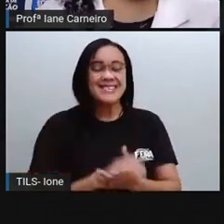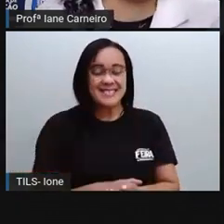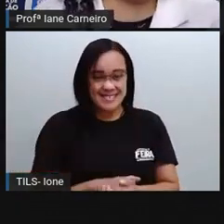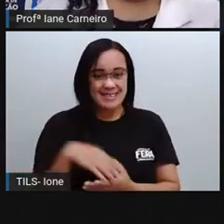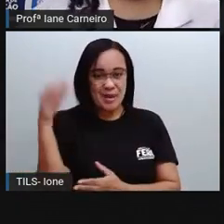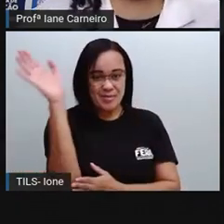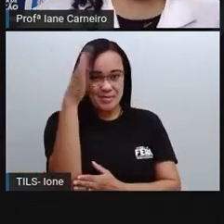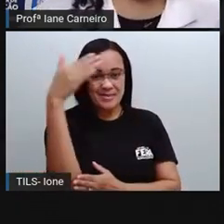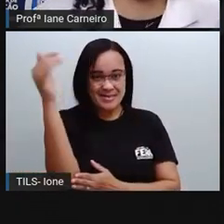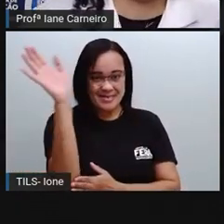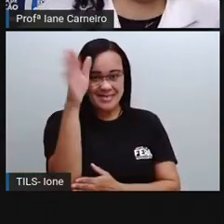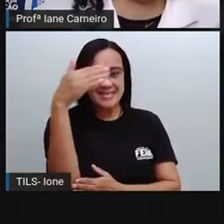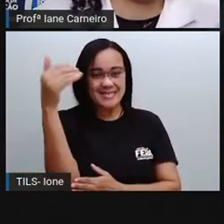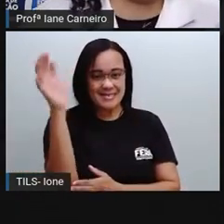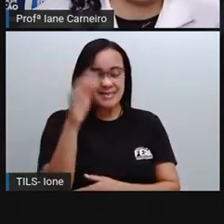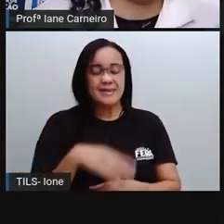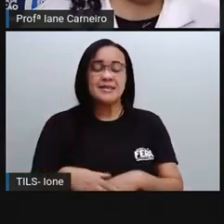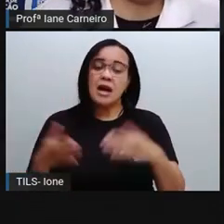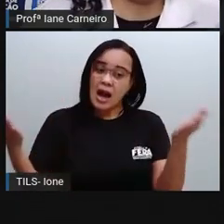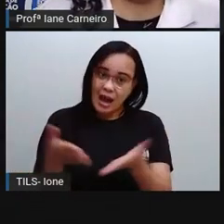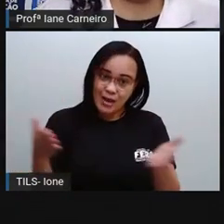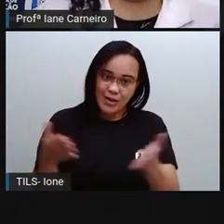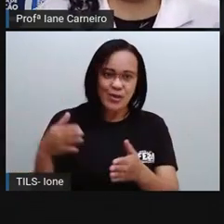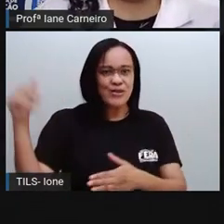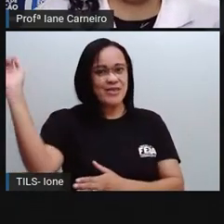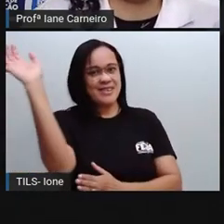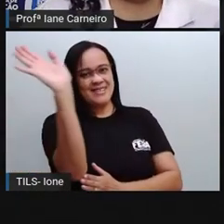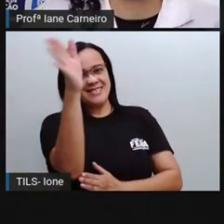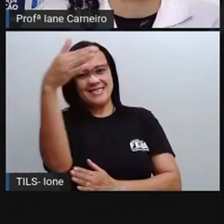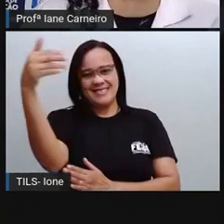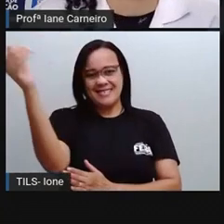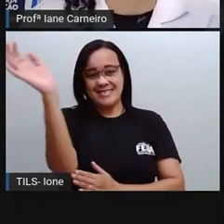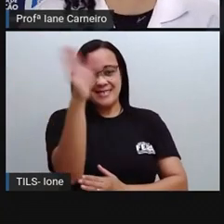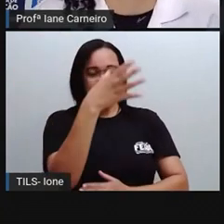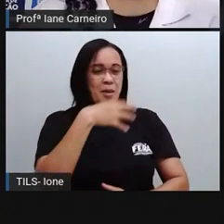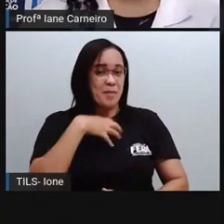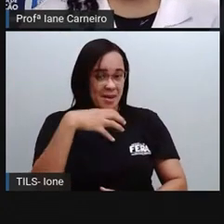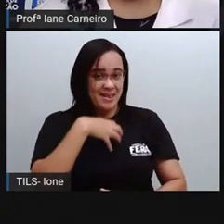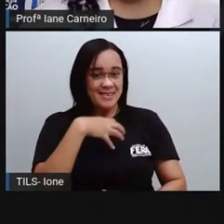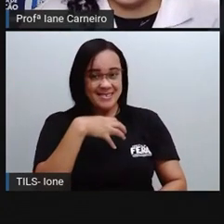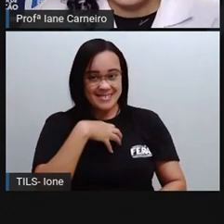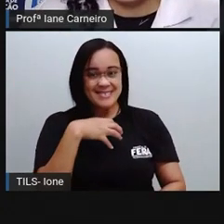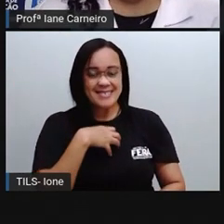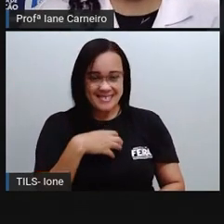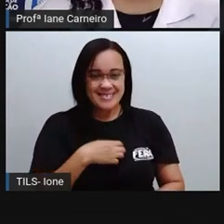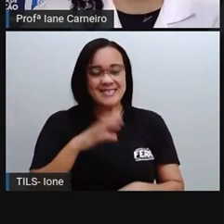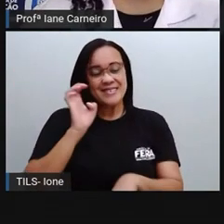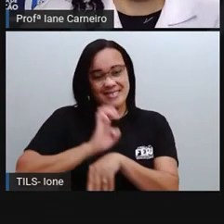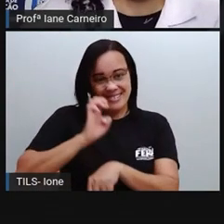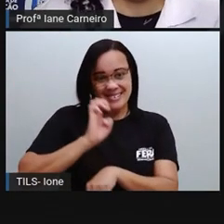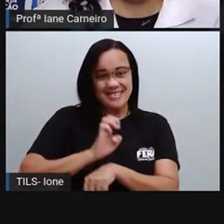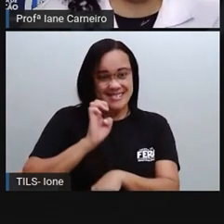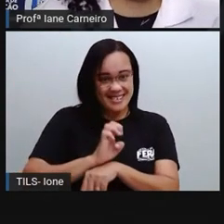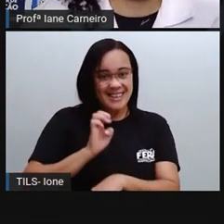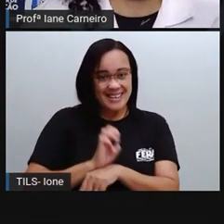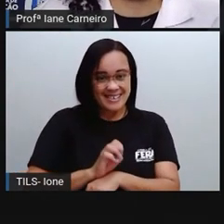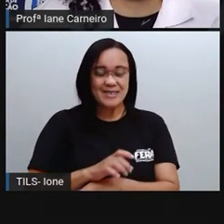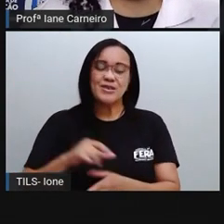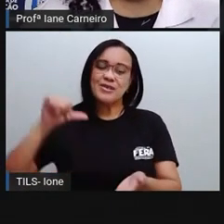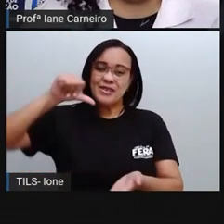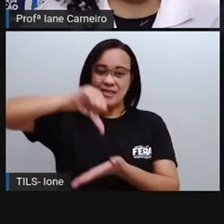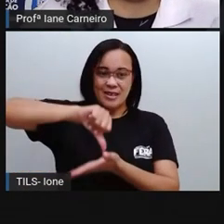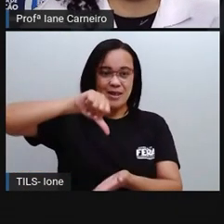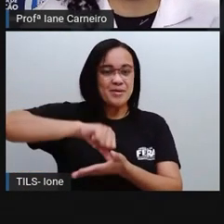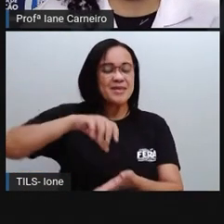Nós temos aqui, por fim, a nossa Bahia querida, né? O nosso estado e a capital, Salvador. Aqui tá o